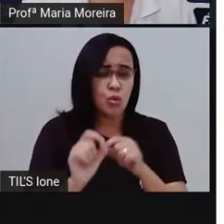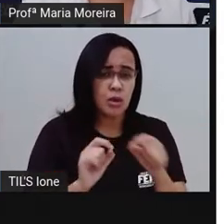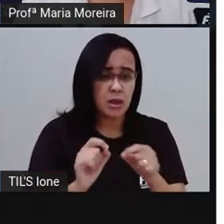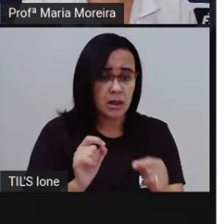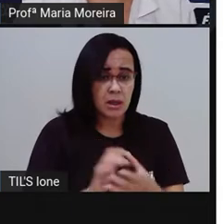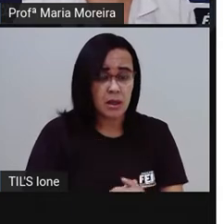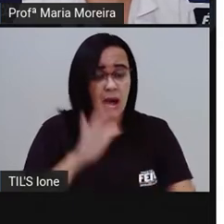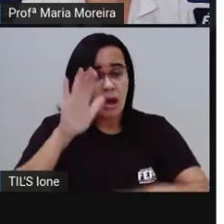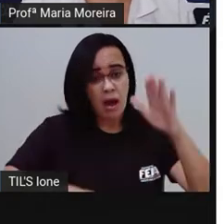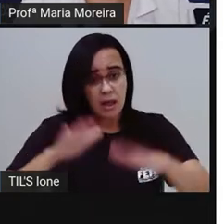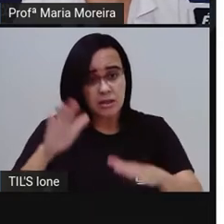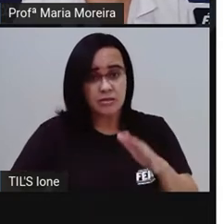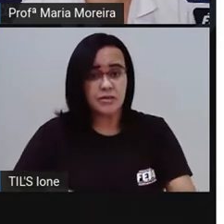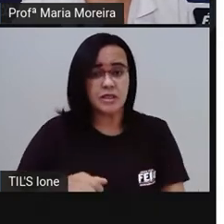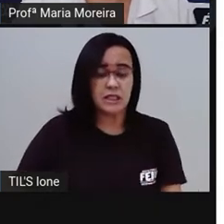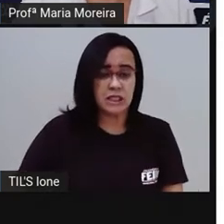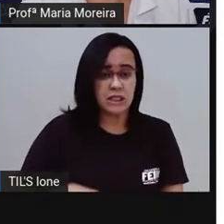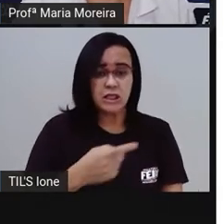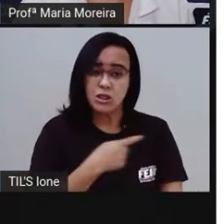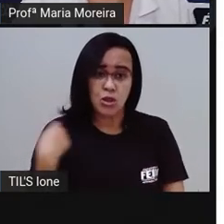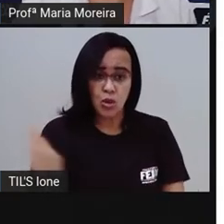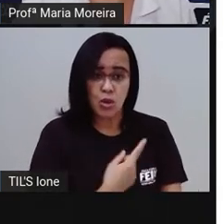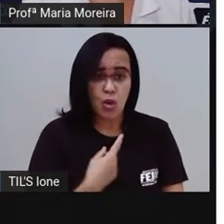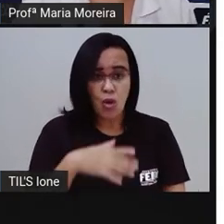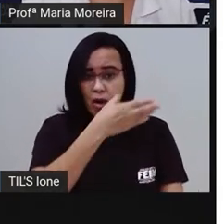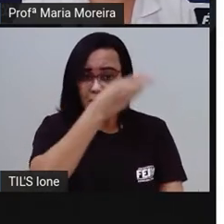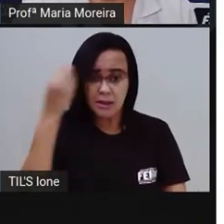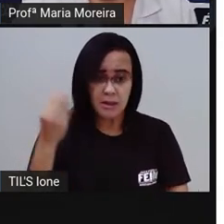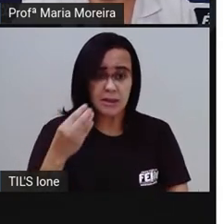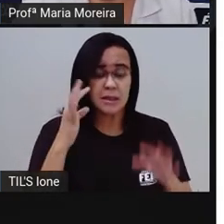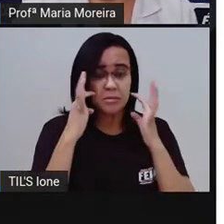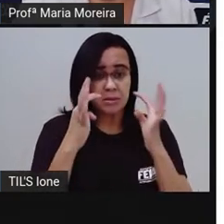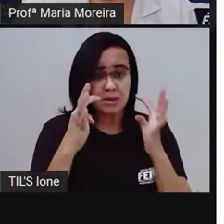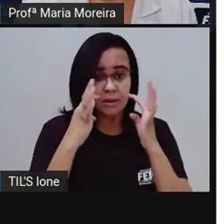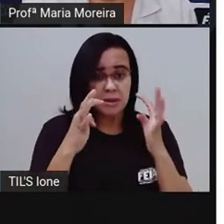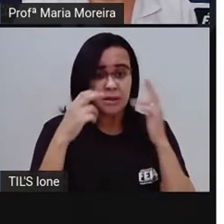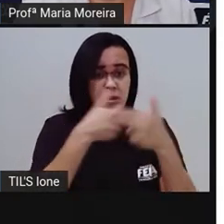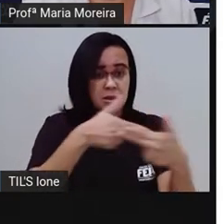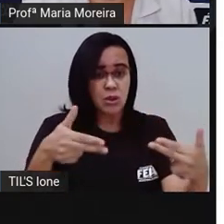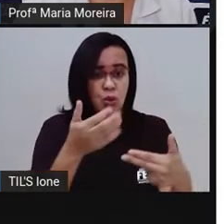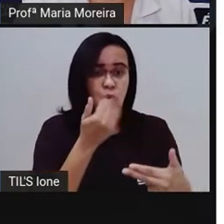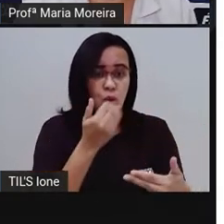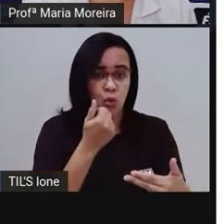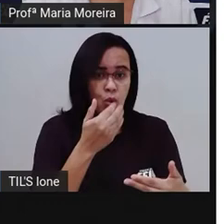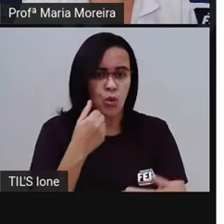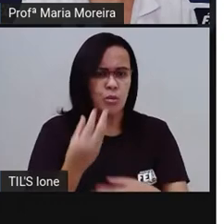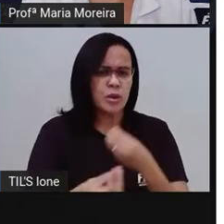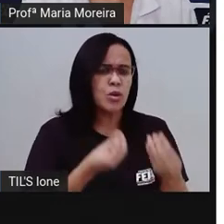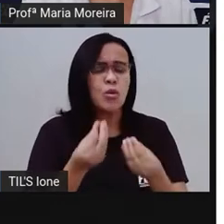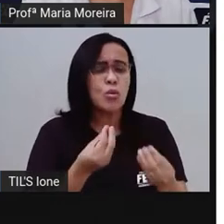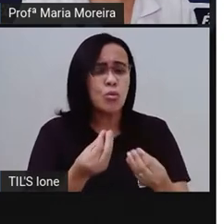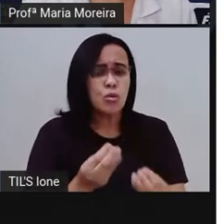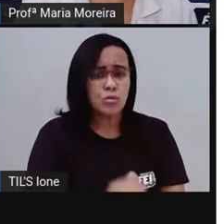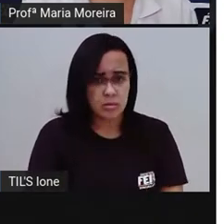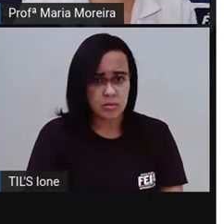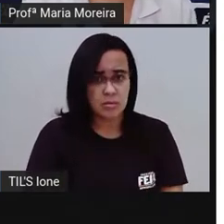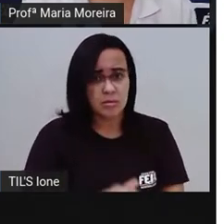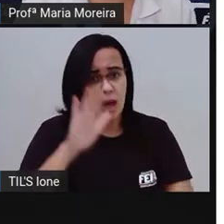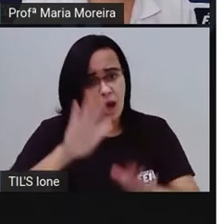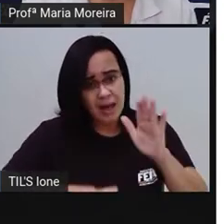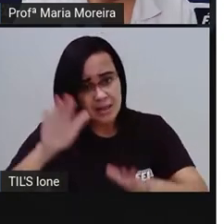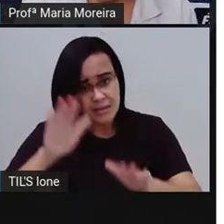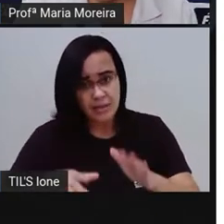se esquece de prestar atenção na alimentação. Vamos ver como é que fica? Às vezes,